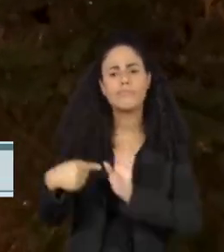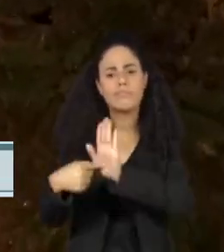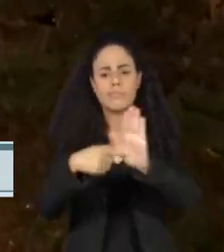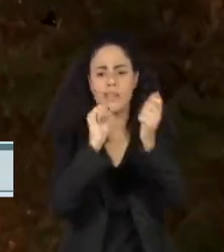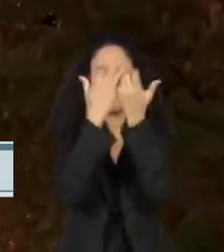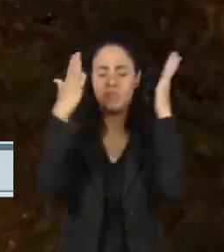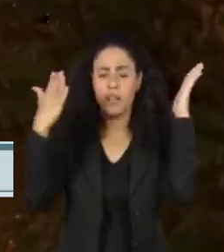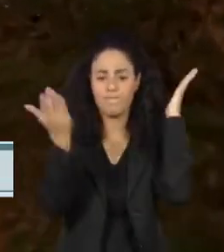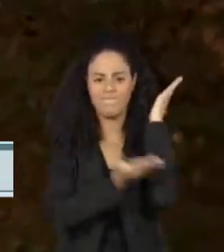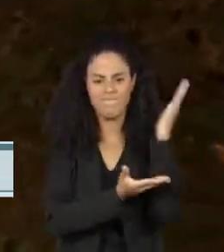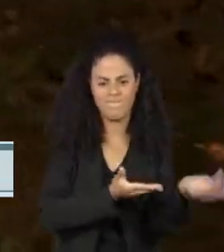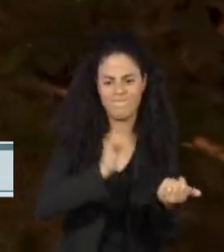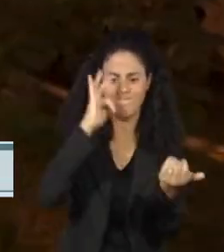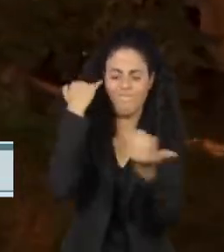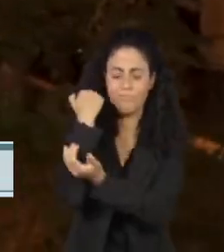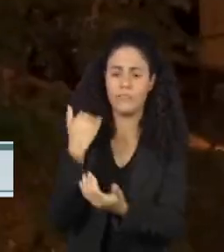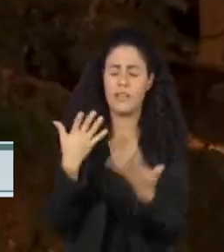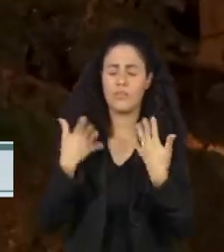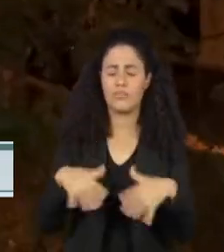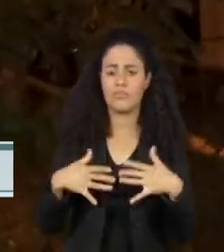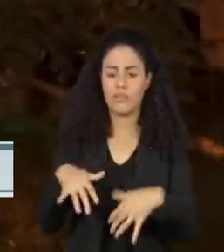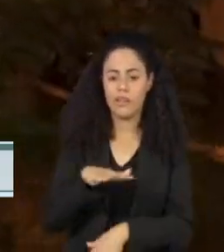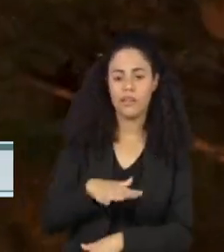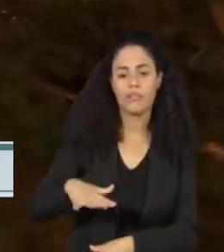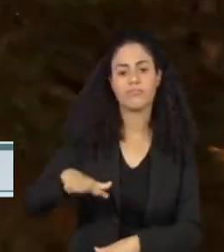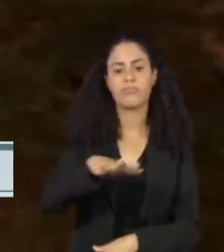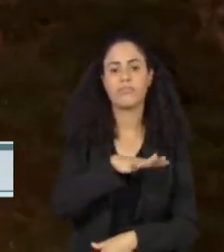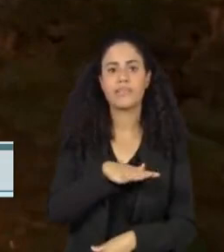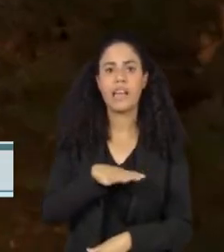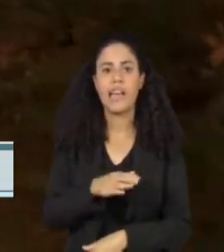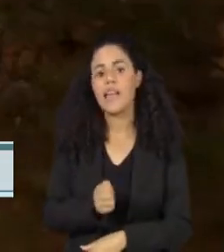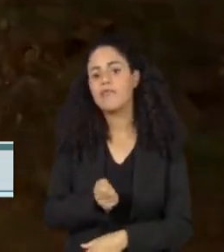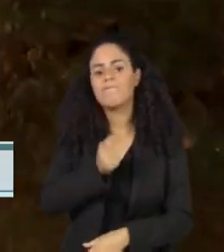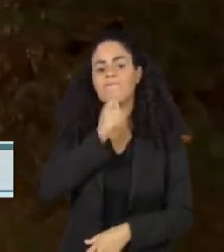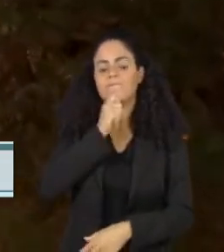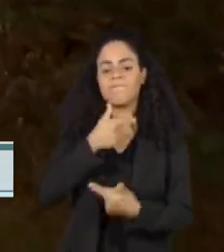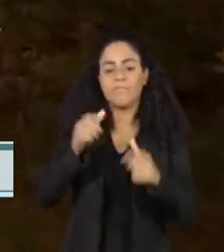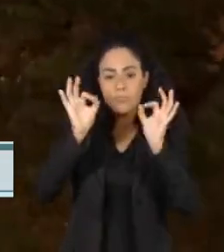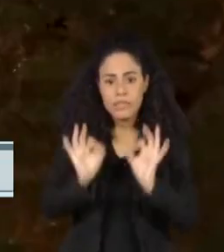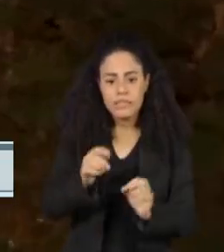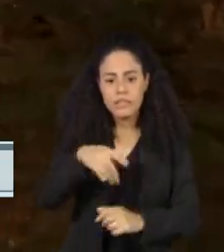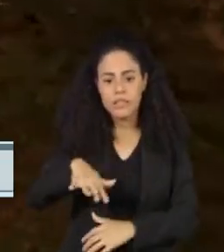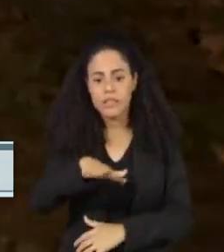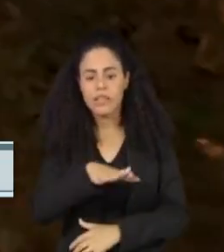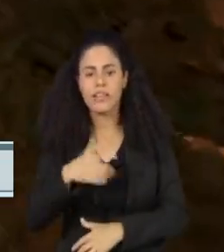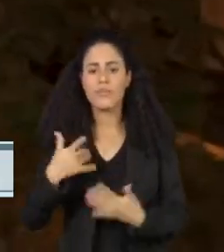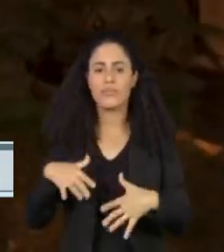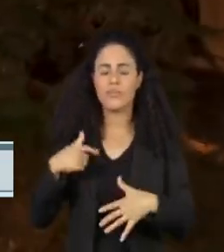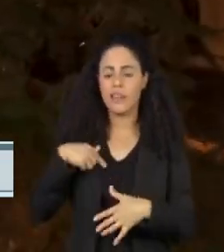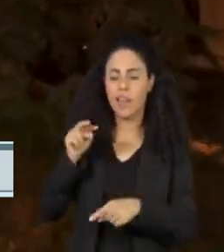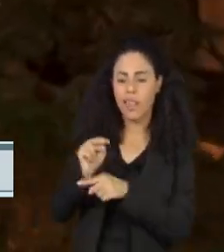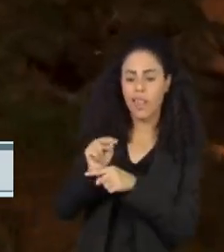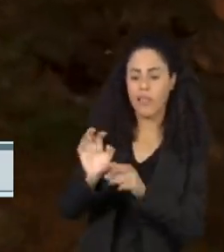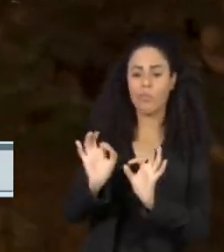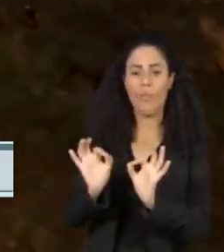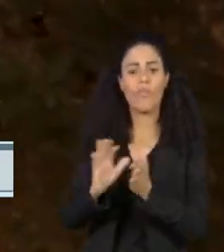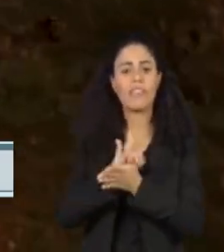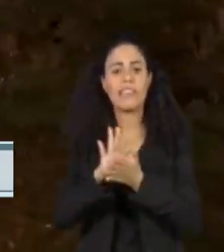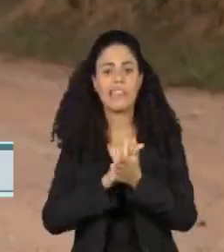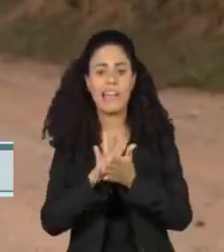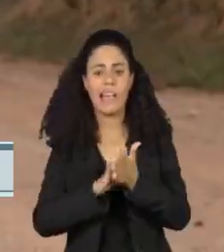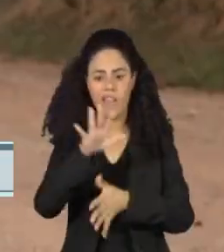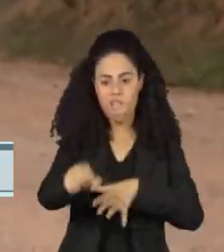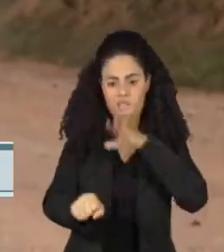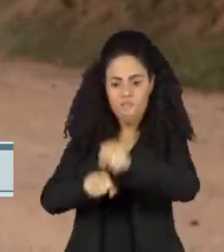florestas é mais expressiva em áreas ainda sem destinação específica, o que as deixa mais vulneráveis à ação de